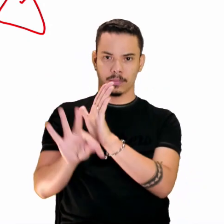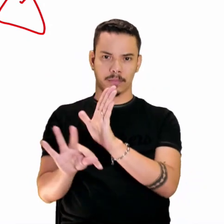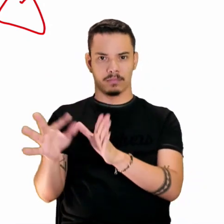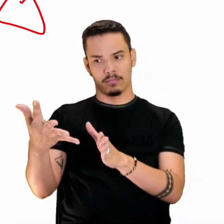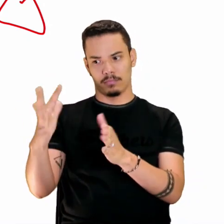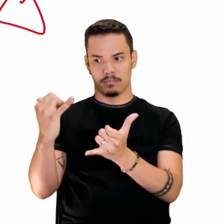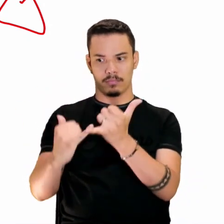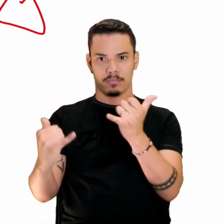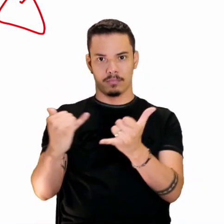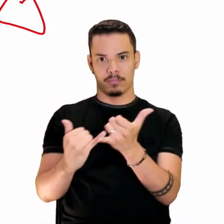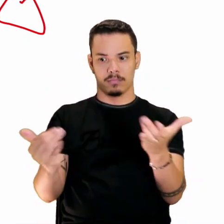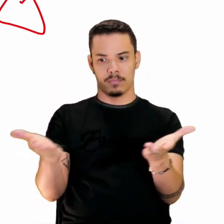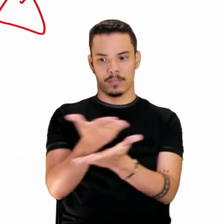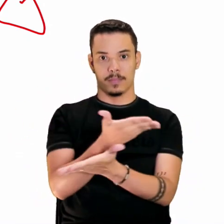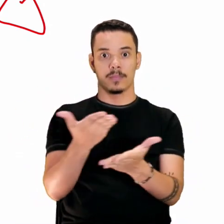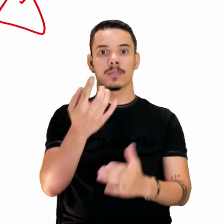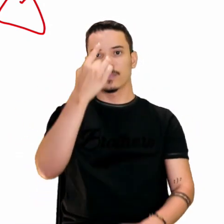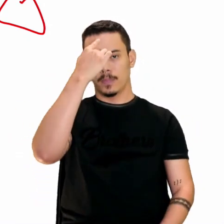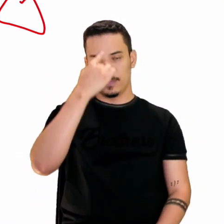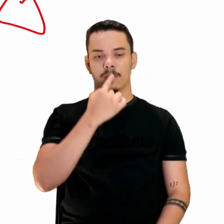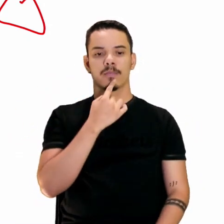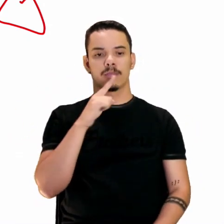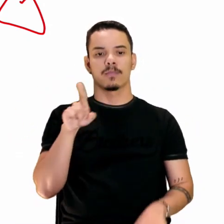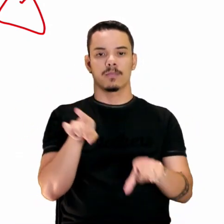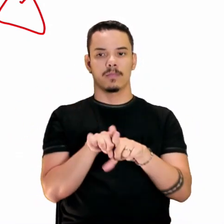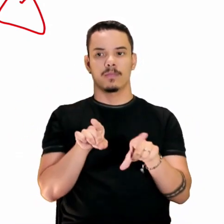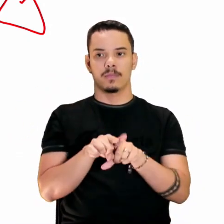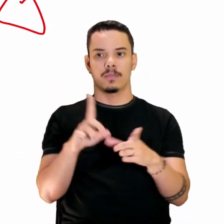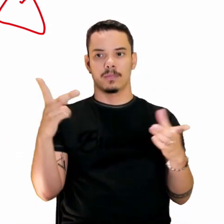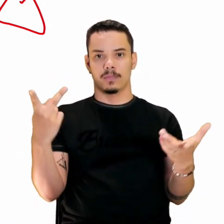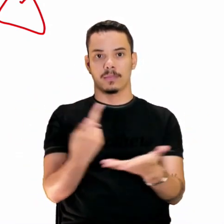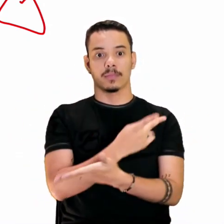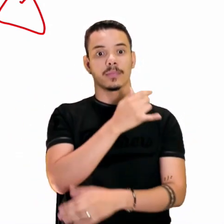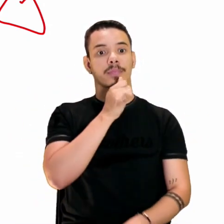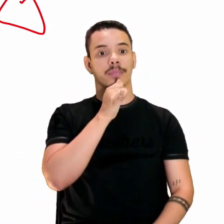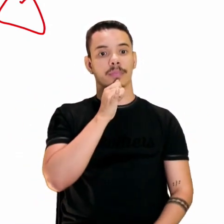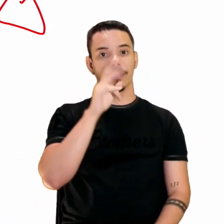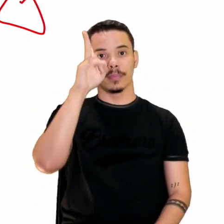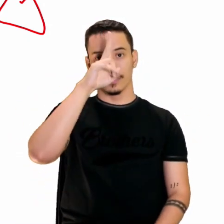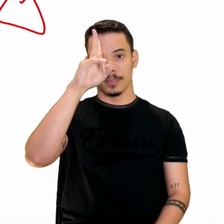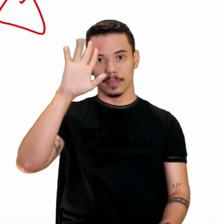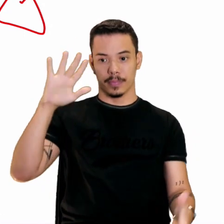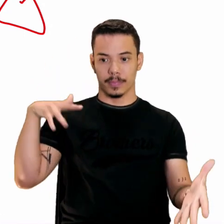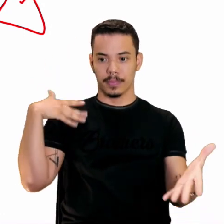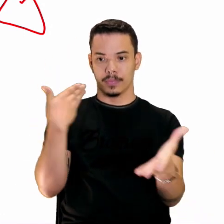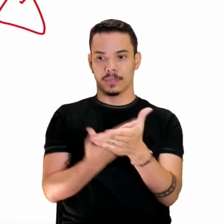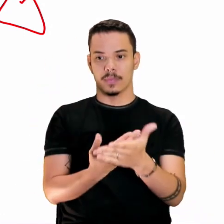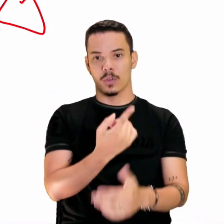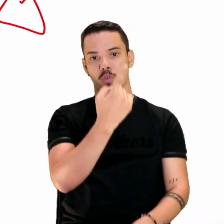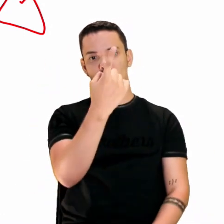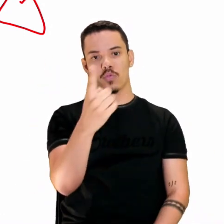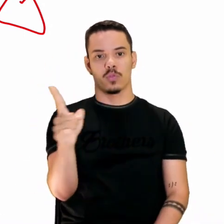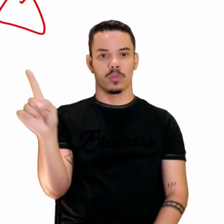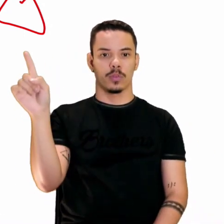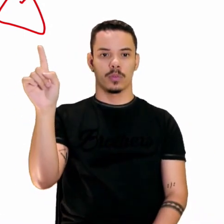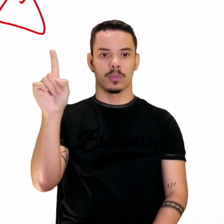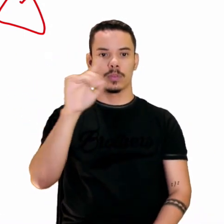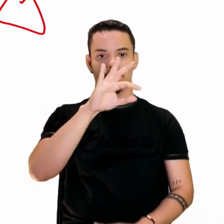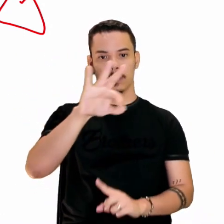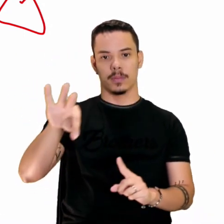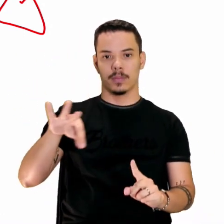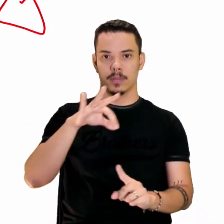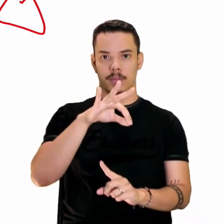os textos visuais, né? Como aqui, ó. Fizeram aqui uma releitura da última santa